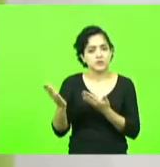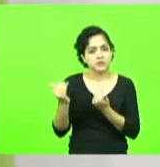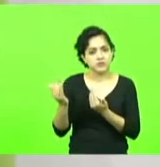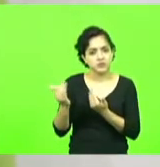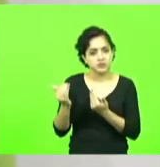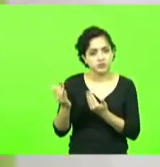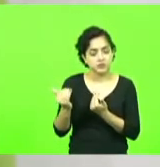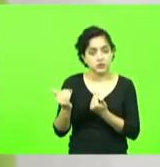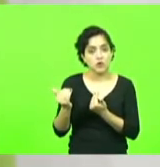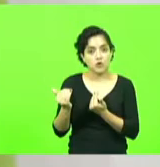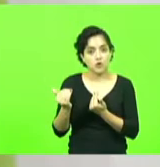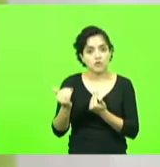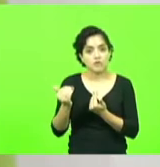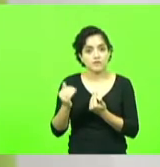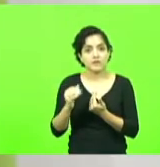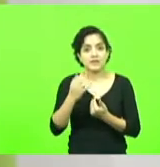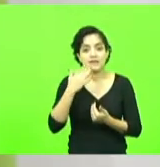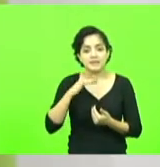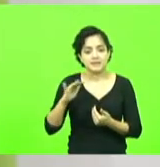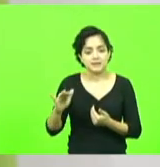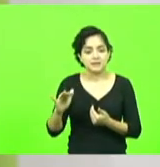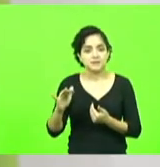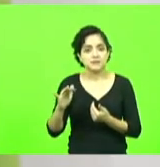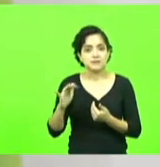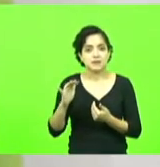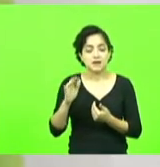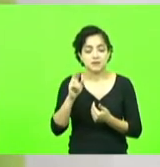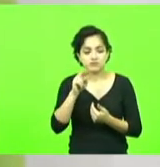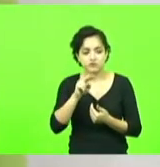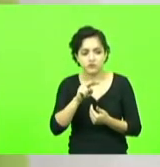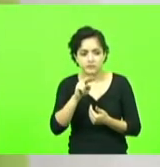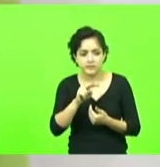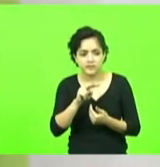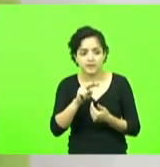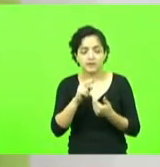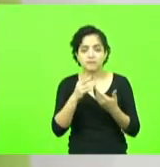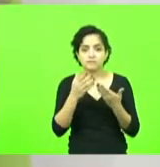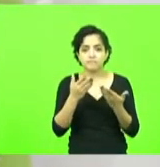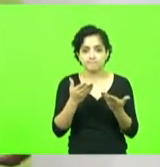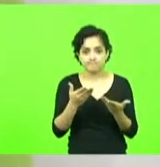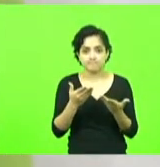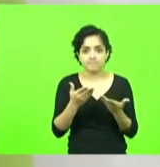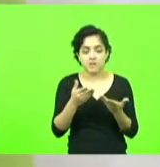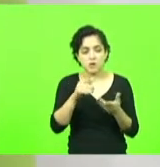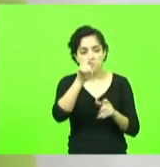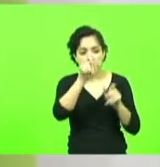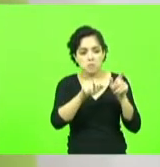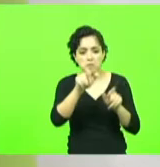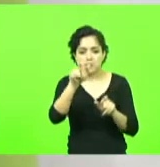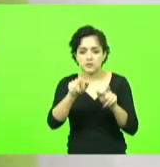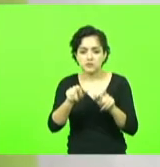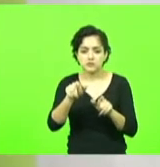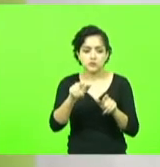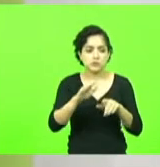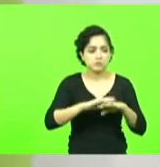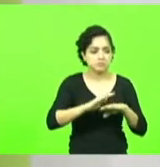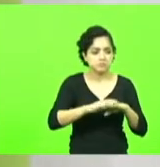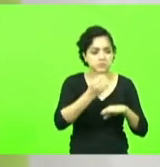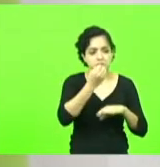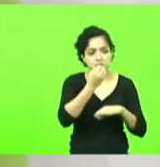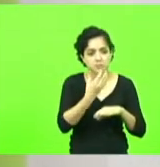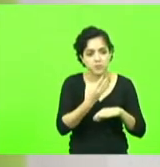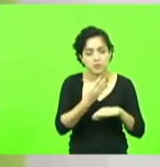é criança a gente vê uma boa ação deputado Berlano de alguém e daí por isso que a